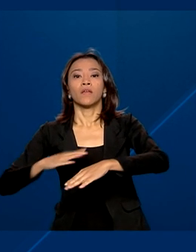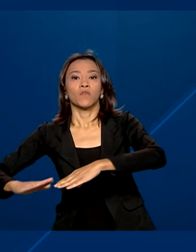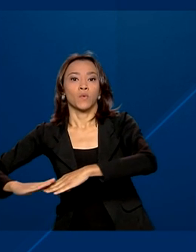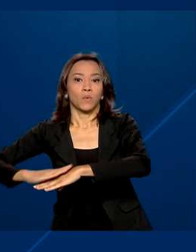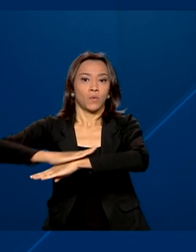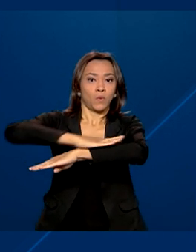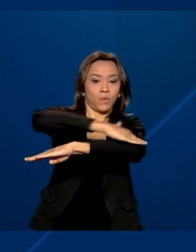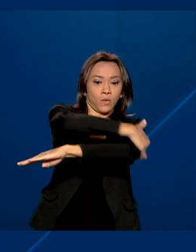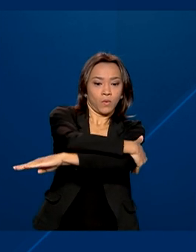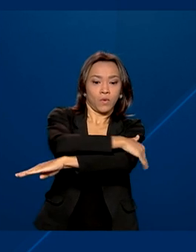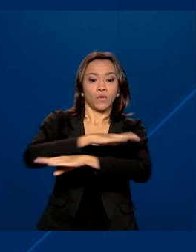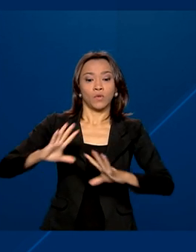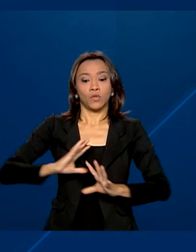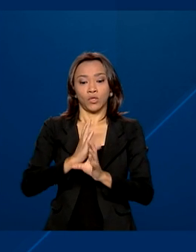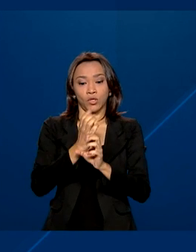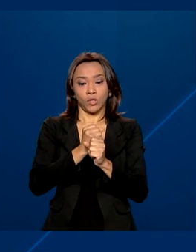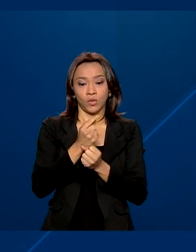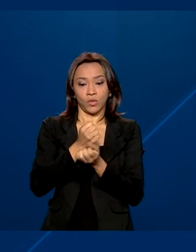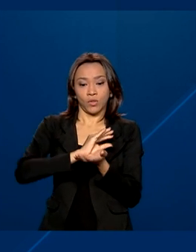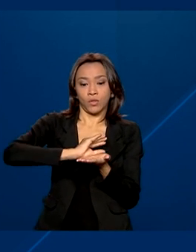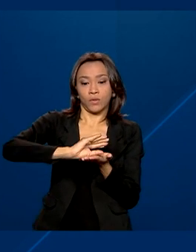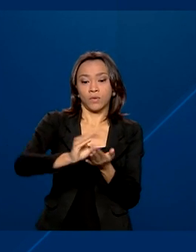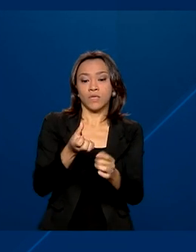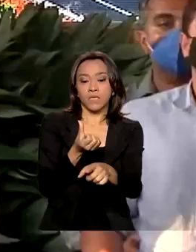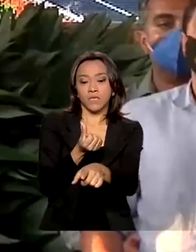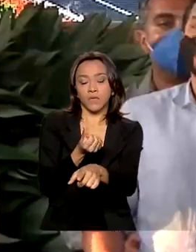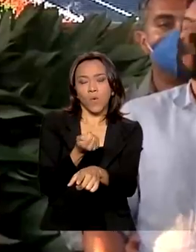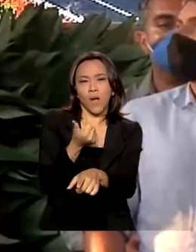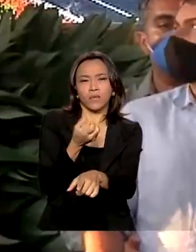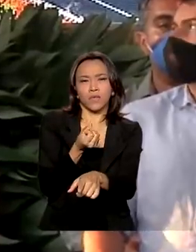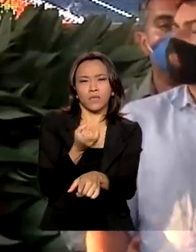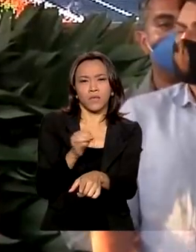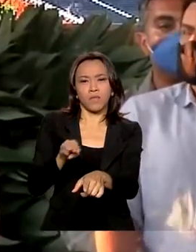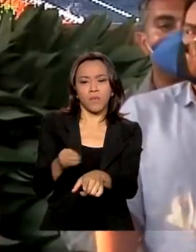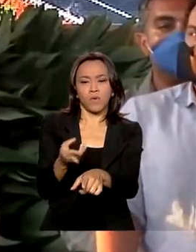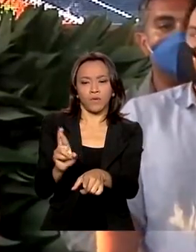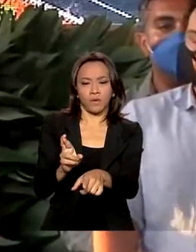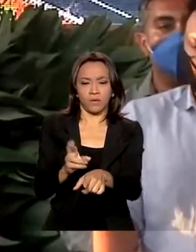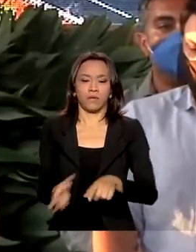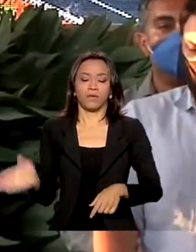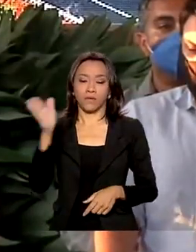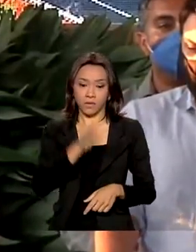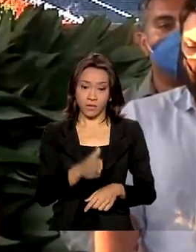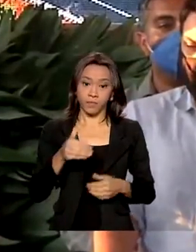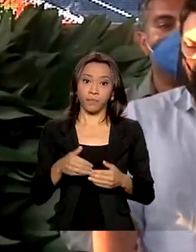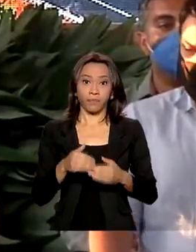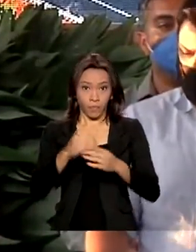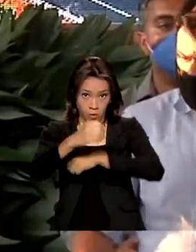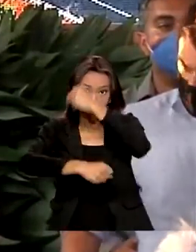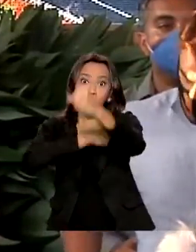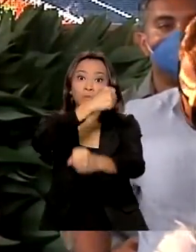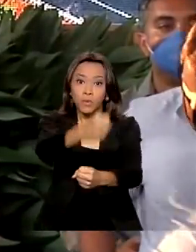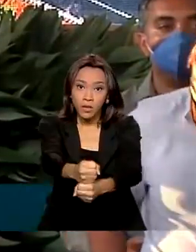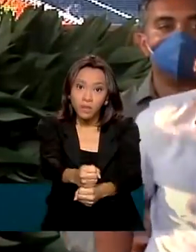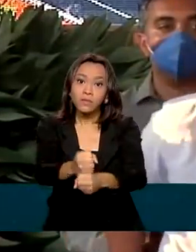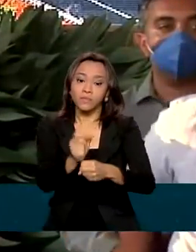investimentos de quase 60 milhões de reais. A partir do ano que vem, 2022, como eu disse,